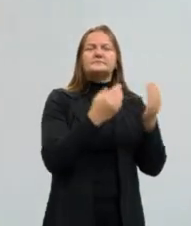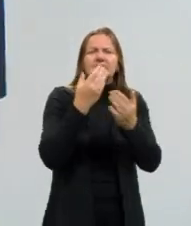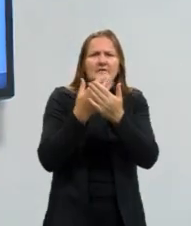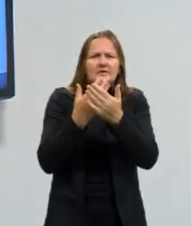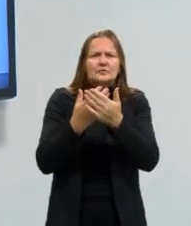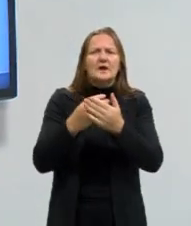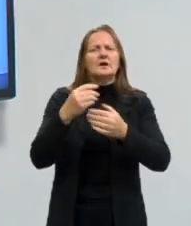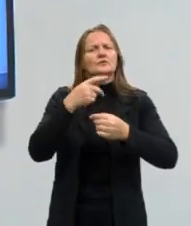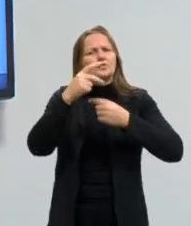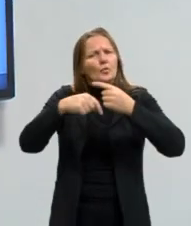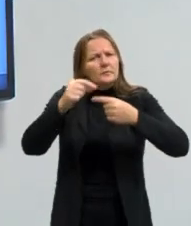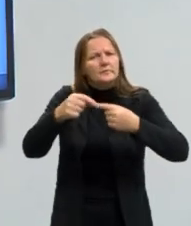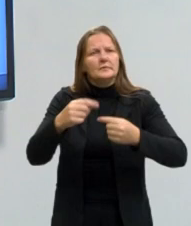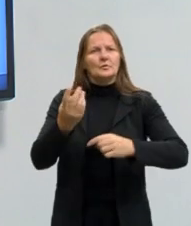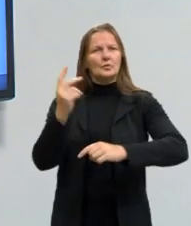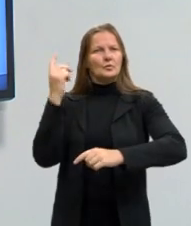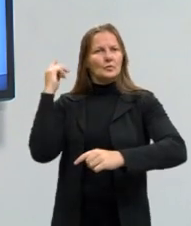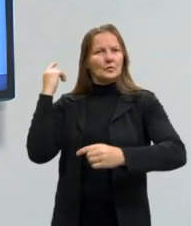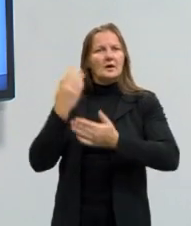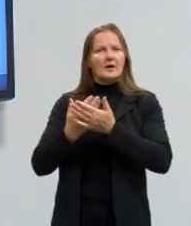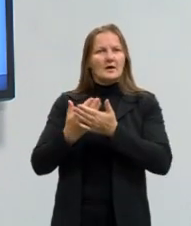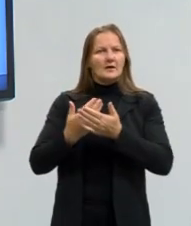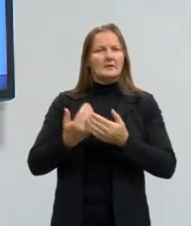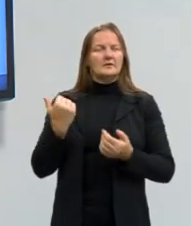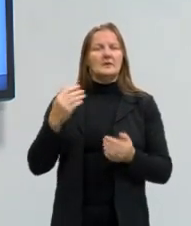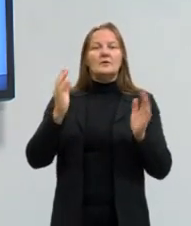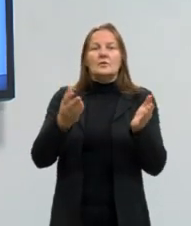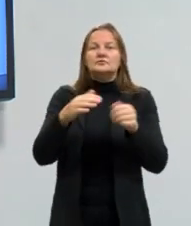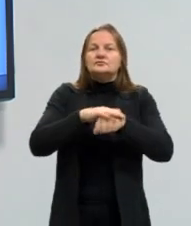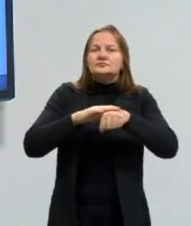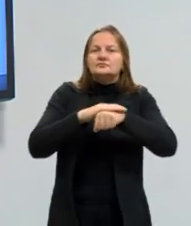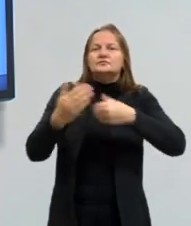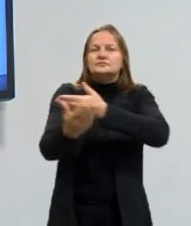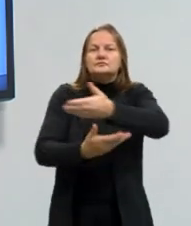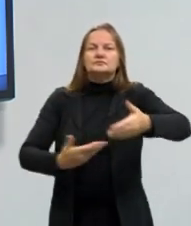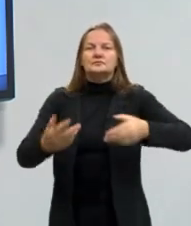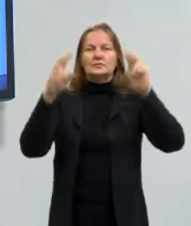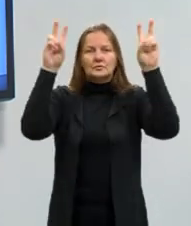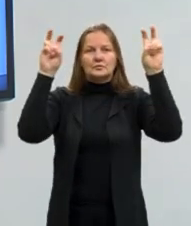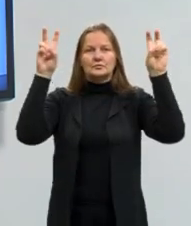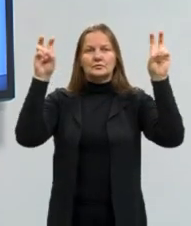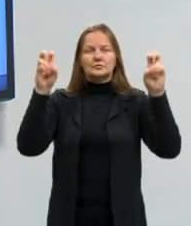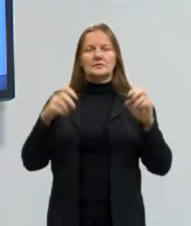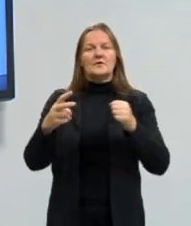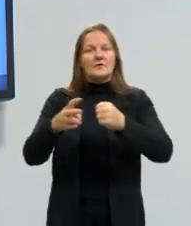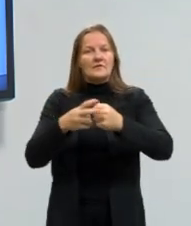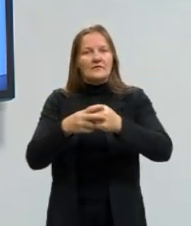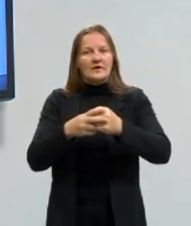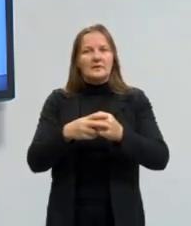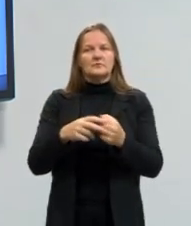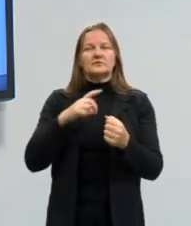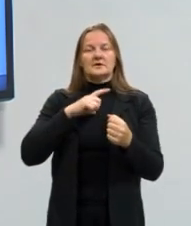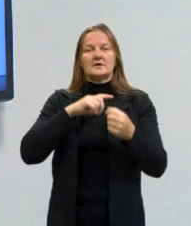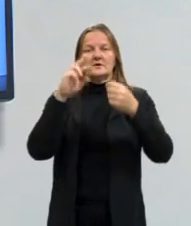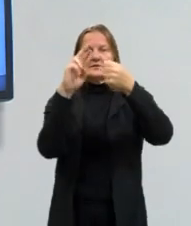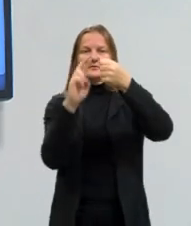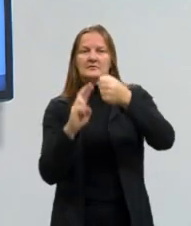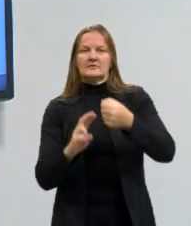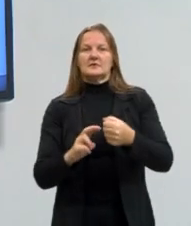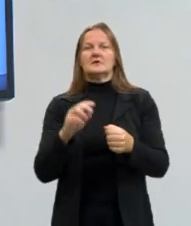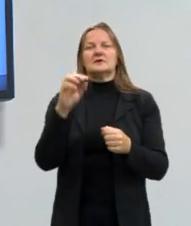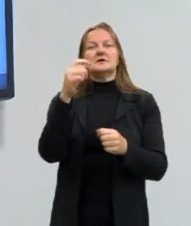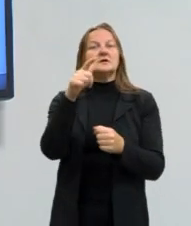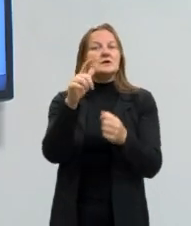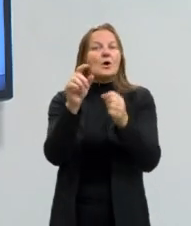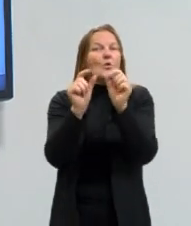comentado na aula passada, hoje nós vamos falar um pouquinho sobre os verbos regulares e irregulares